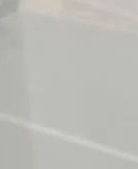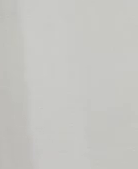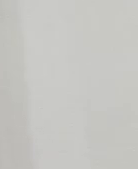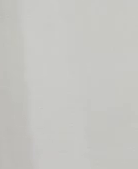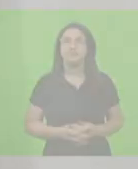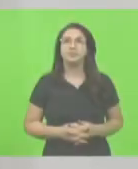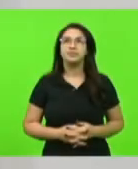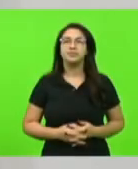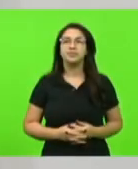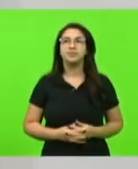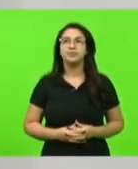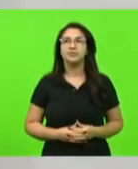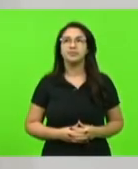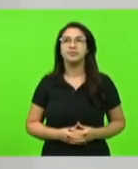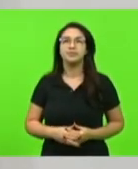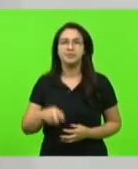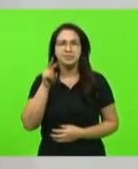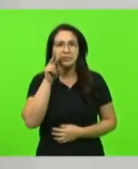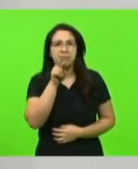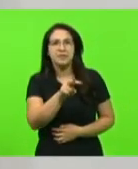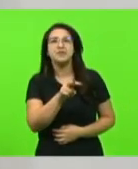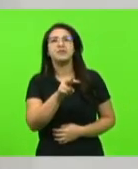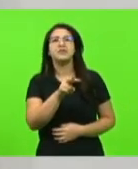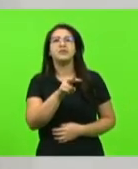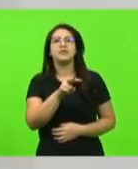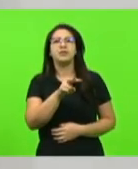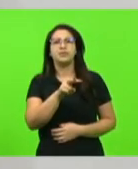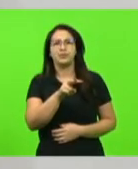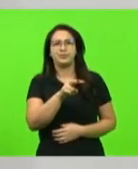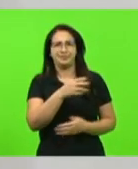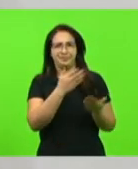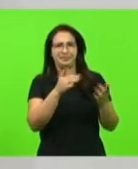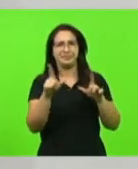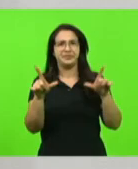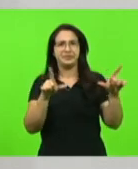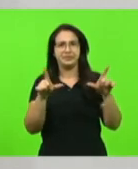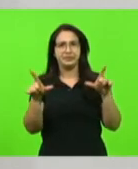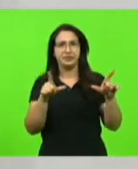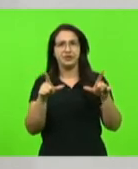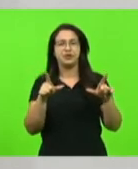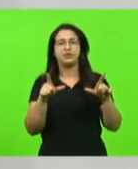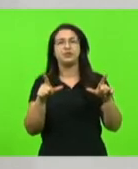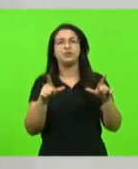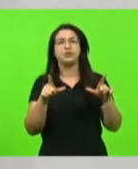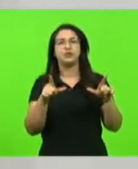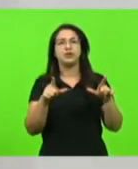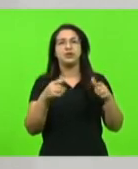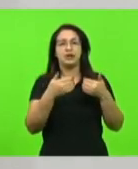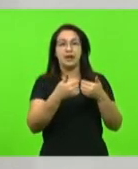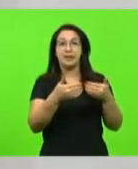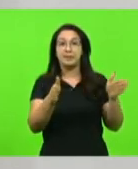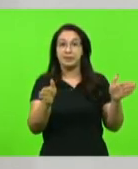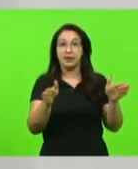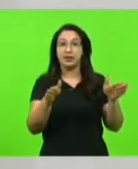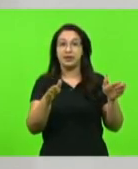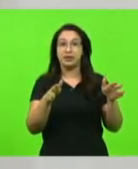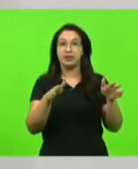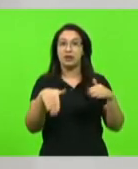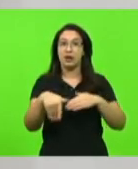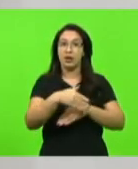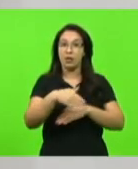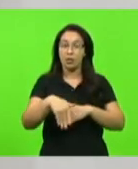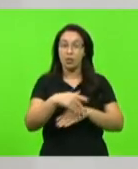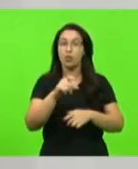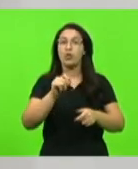Vejam, senhores deputados, senhoras deputadas, comunidade que nos acompanha, que esta intervenção para desobstruir a via foi